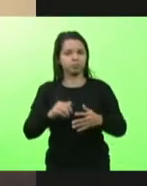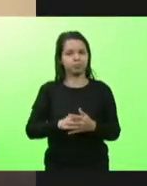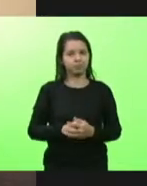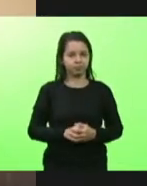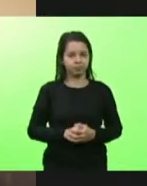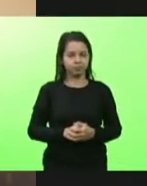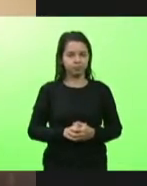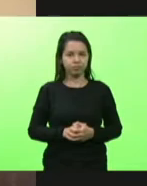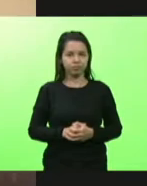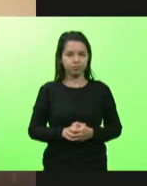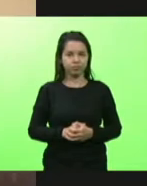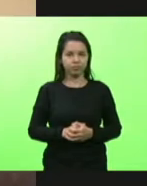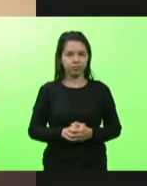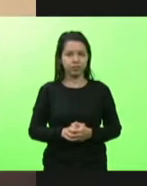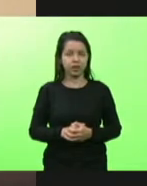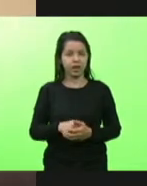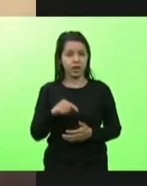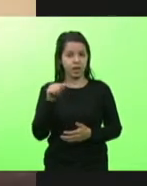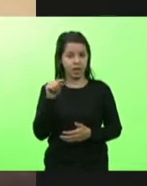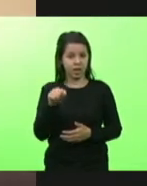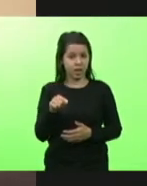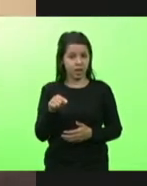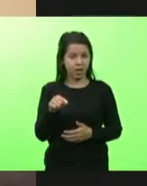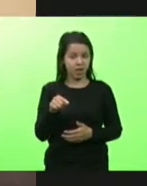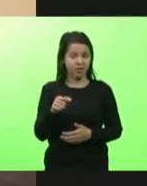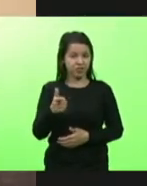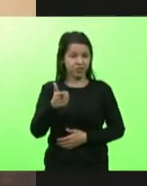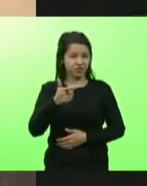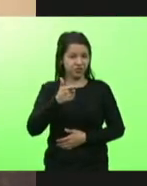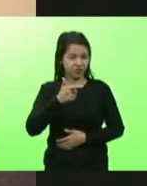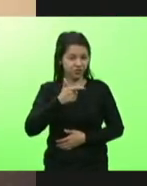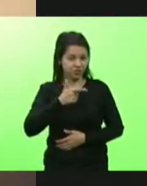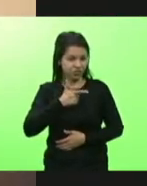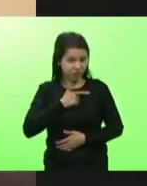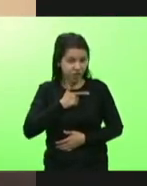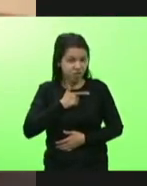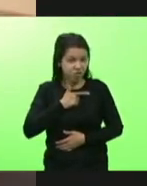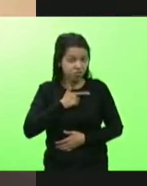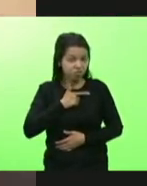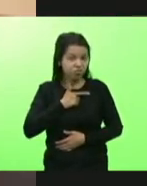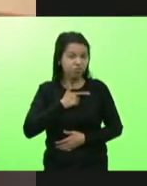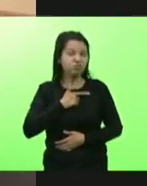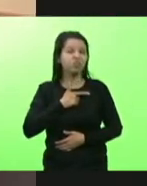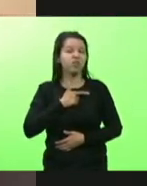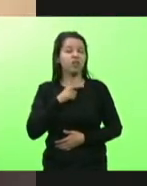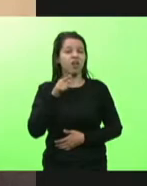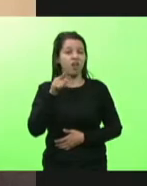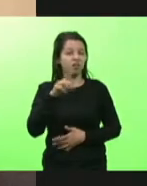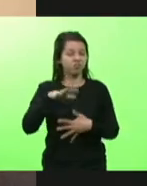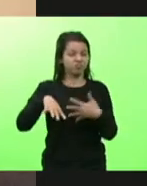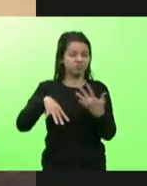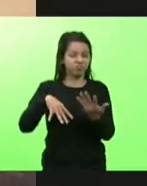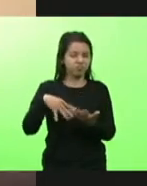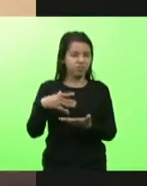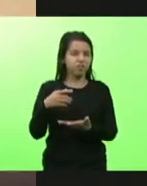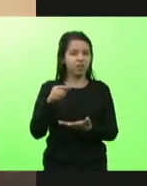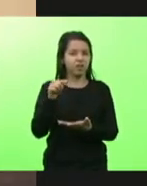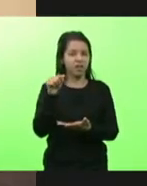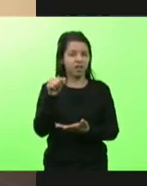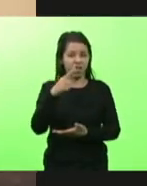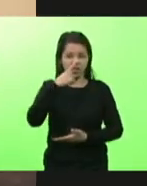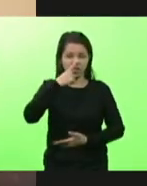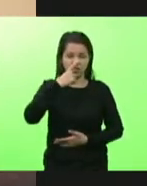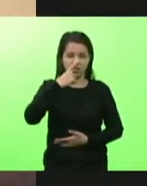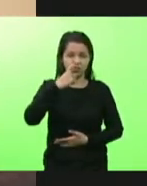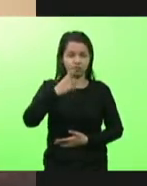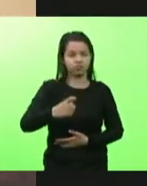Esta forma ridícula desta sacanagem que a Rede Globo, esse lixo que